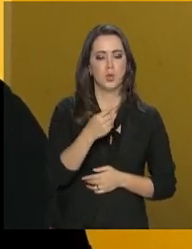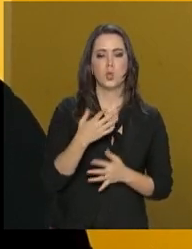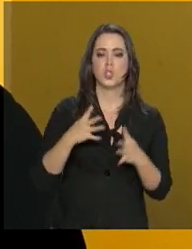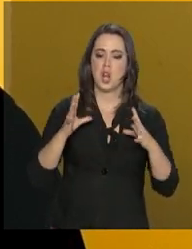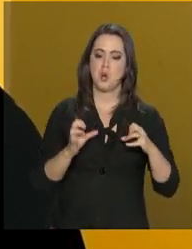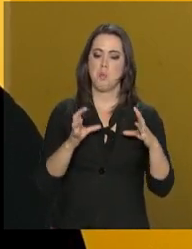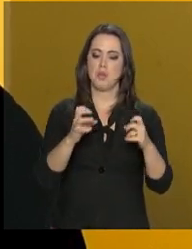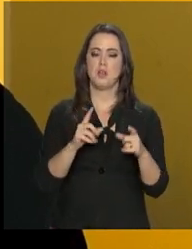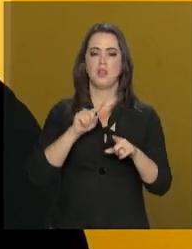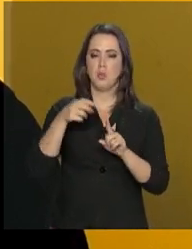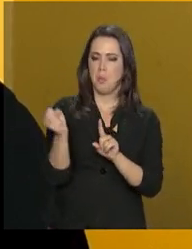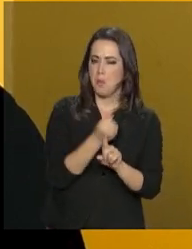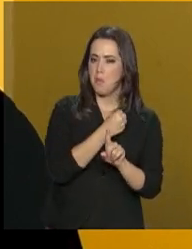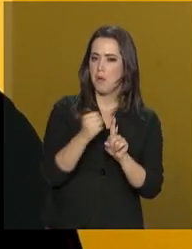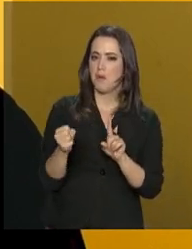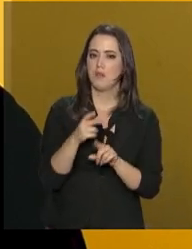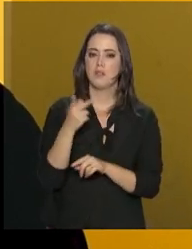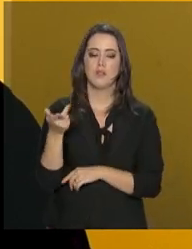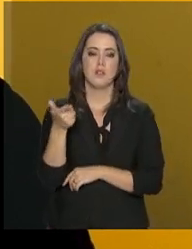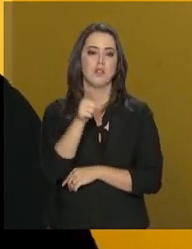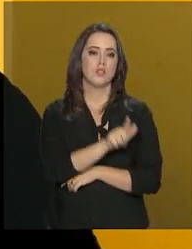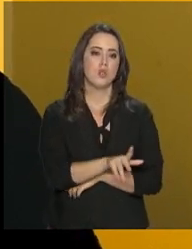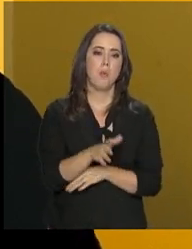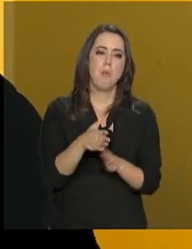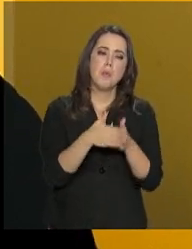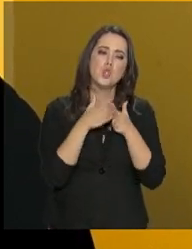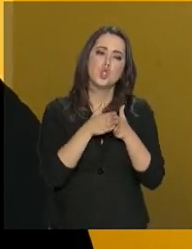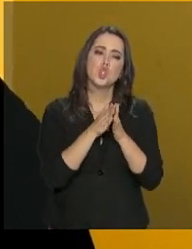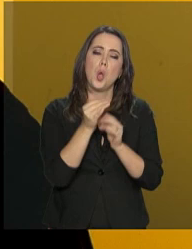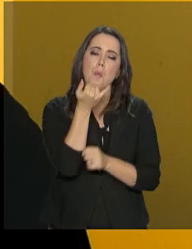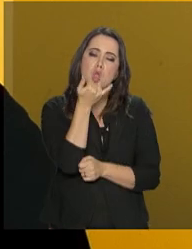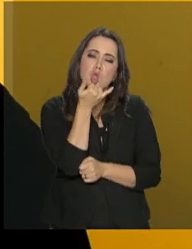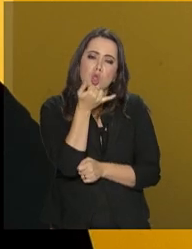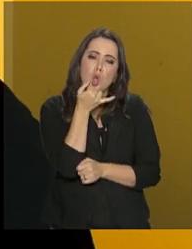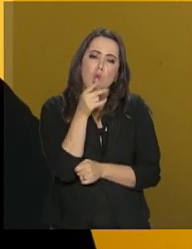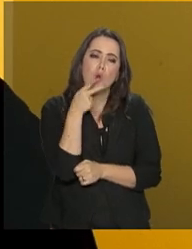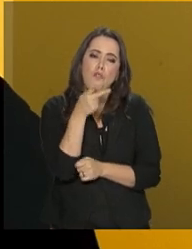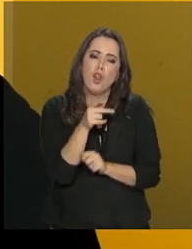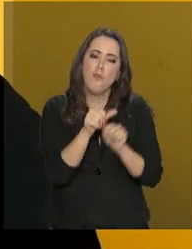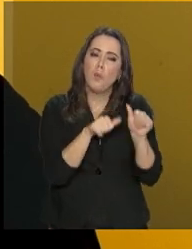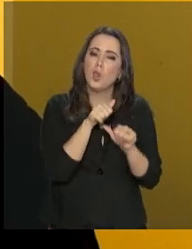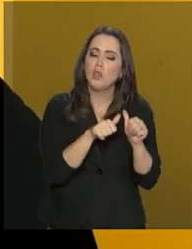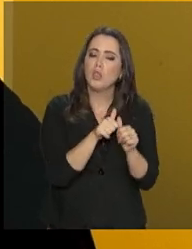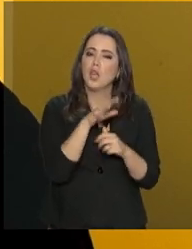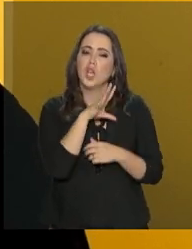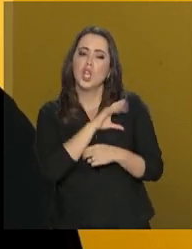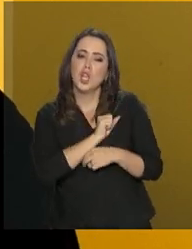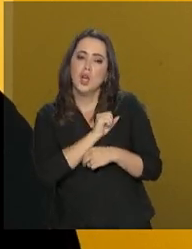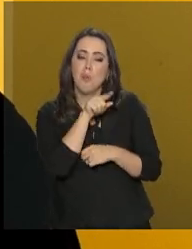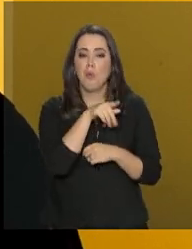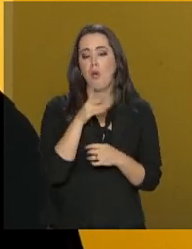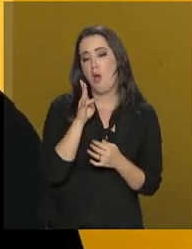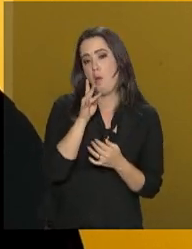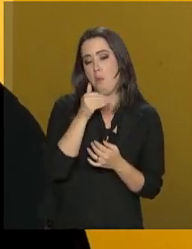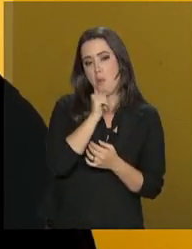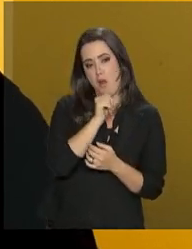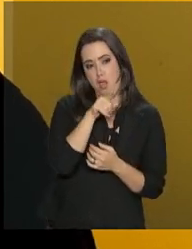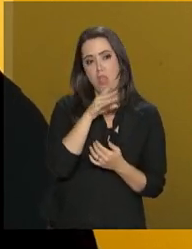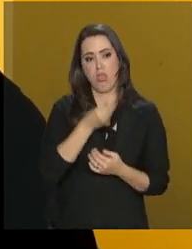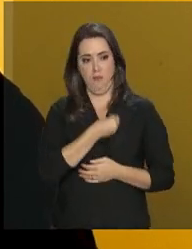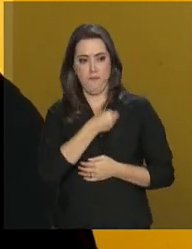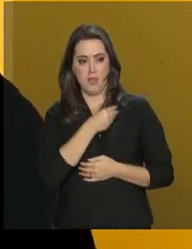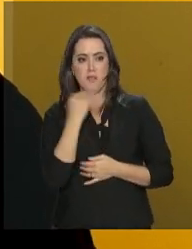agressão, ele voltava, me pedia desculpa, eu falava que ia mudar, que me amava, que eu era a mulher da vida dele,